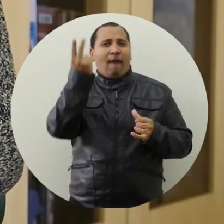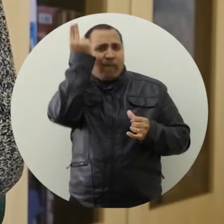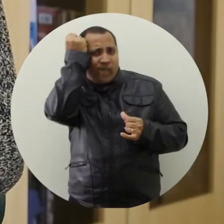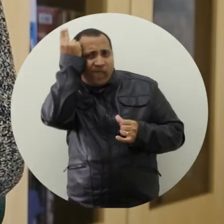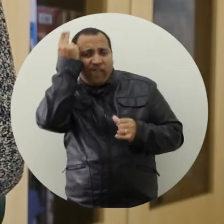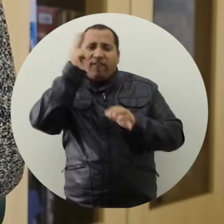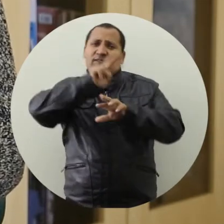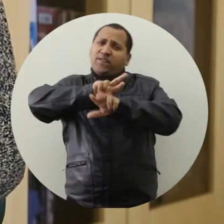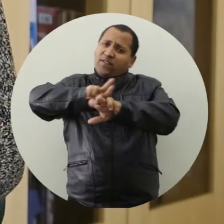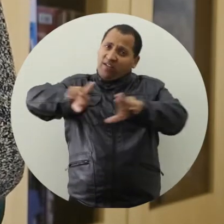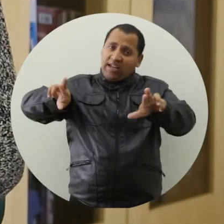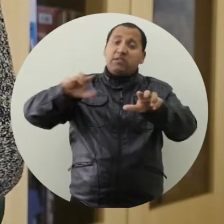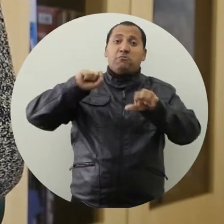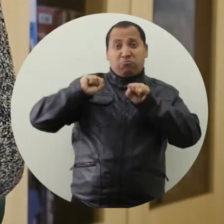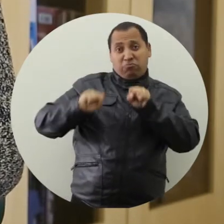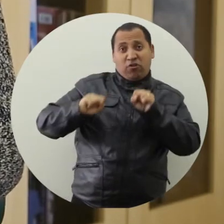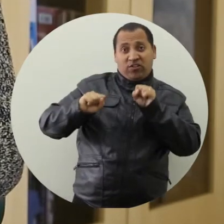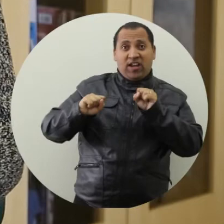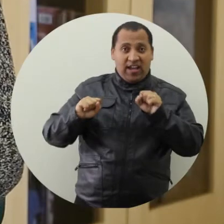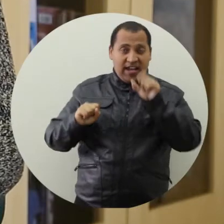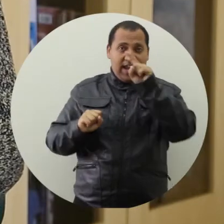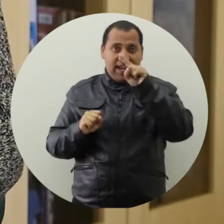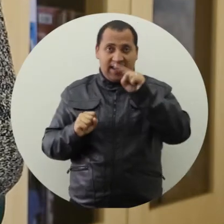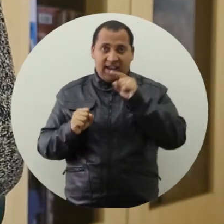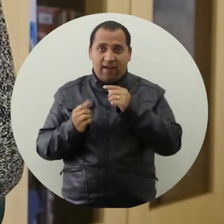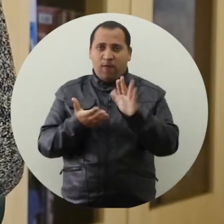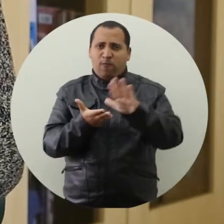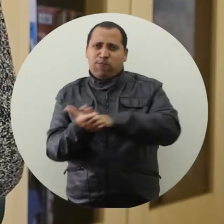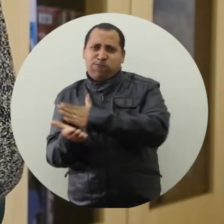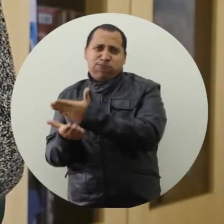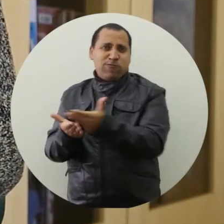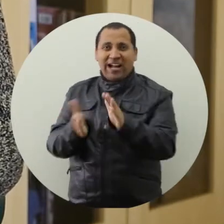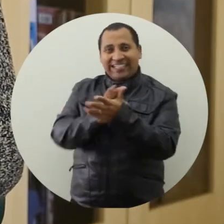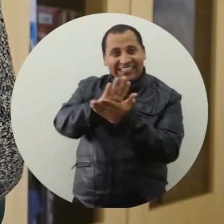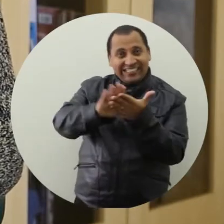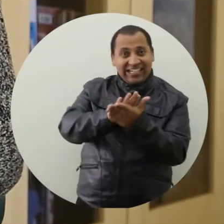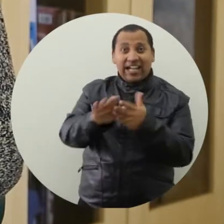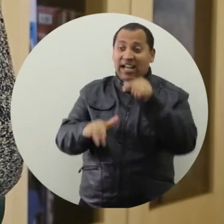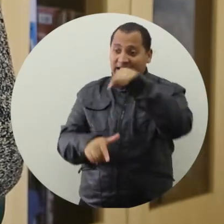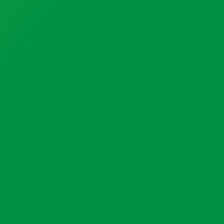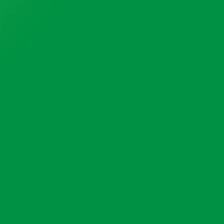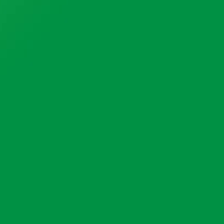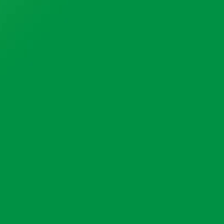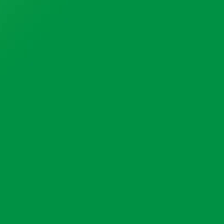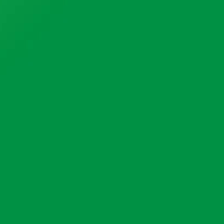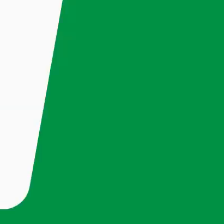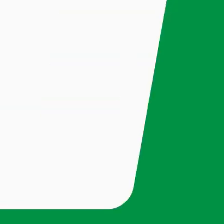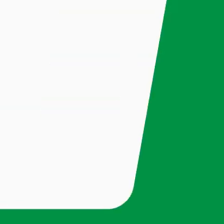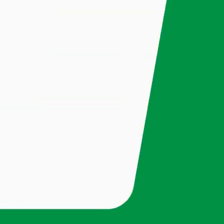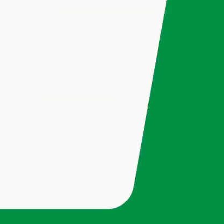coelho. Pode ser outros animais também que venham a ser consumidos cruz, que transmitem a doença.